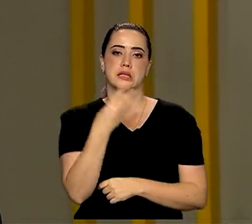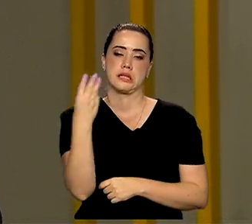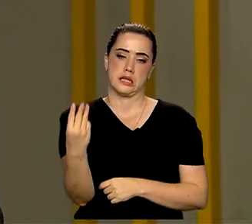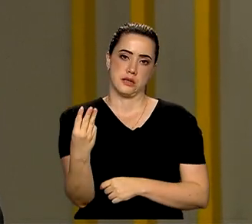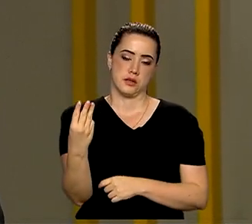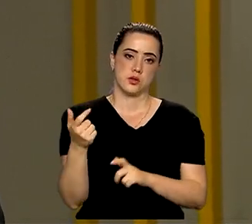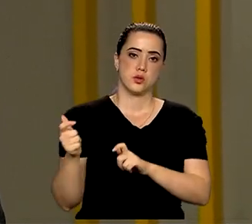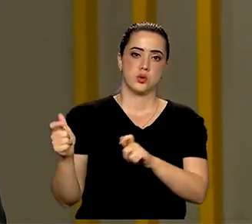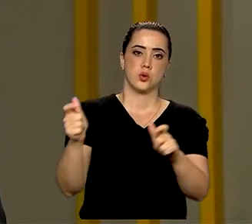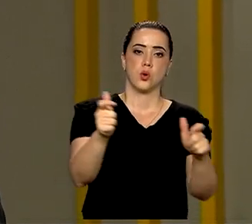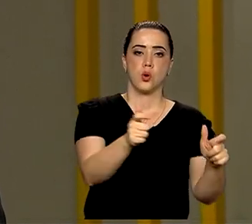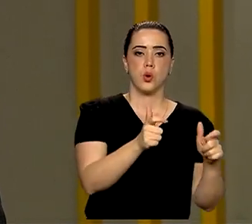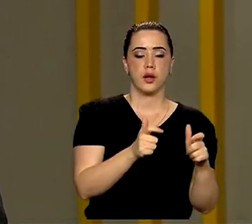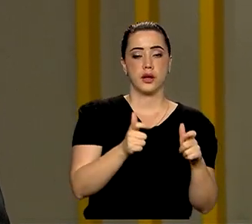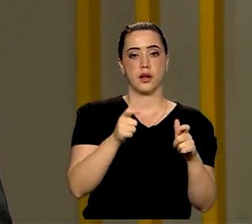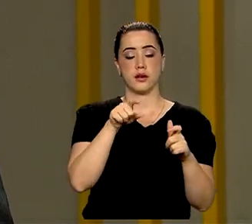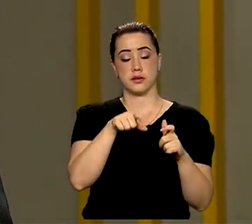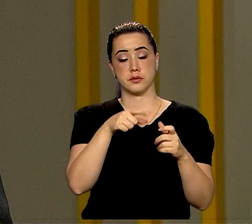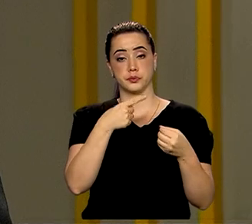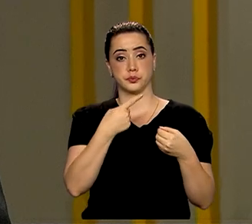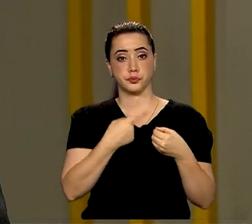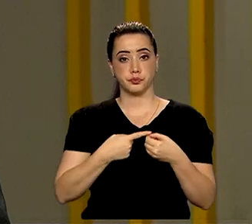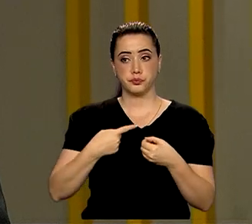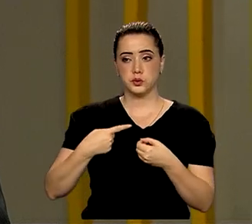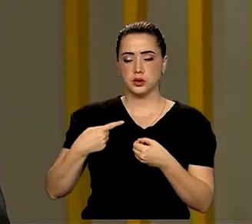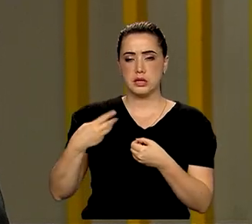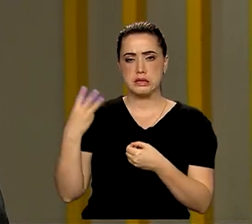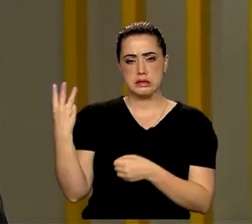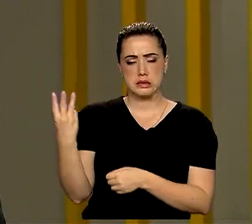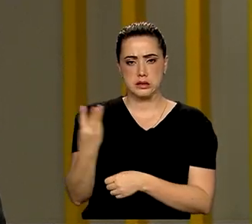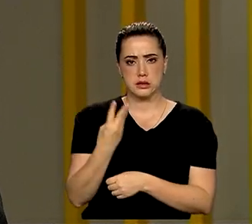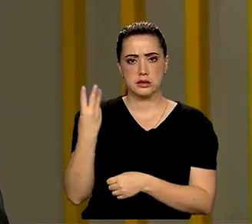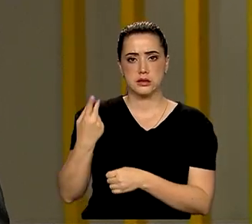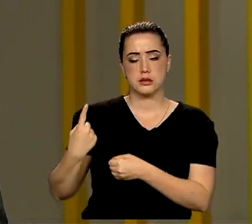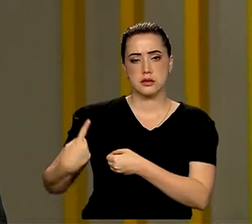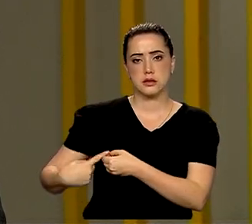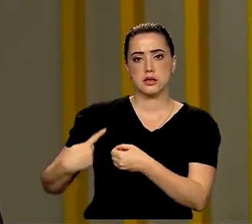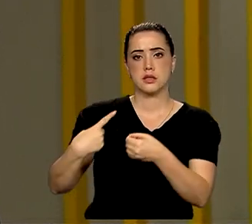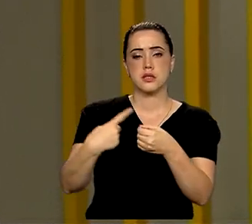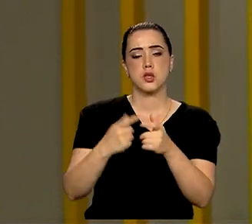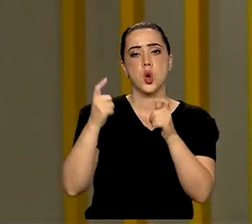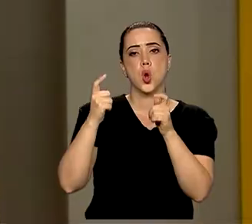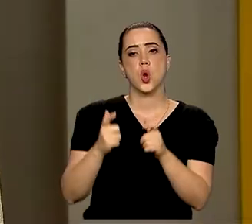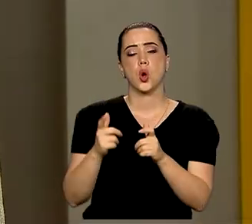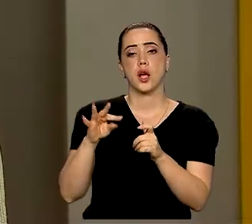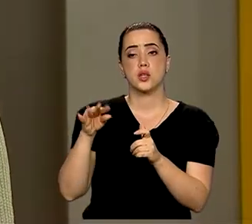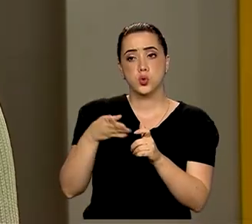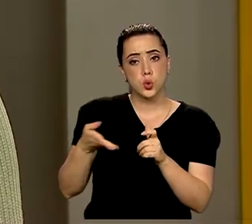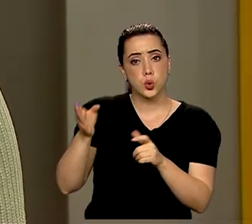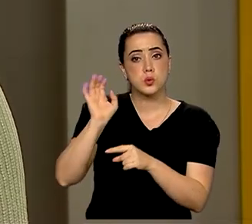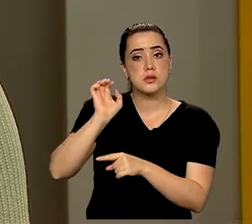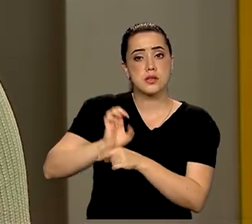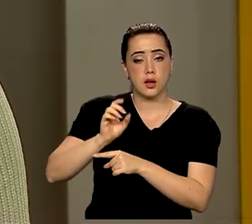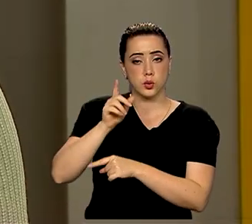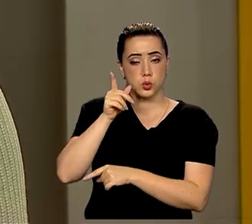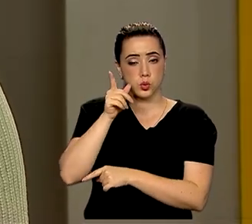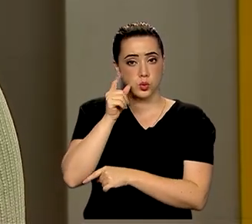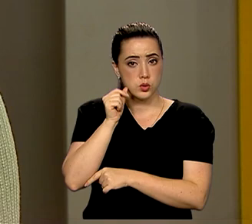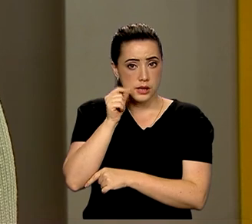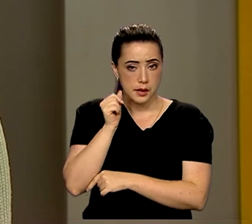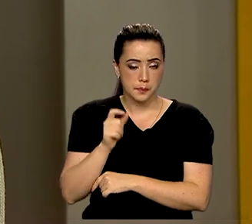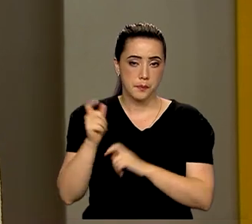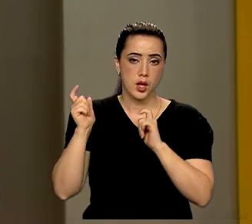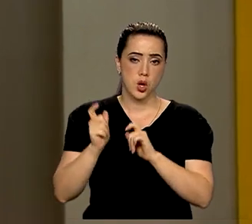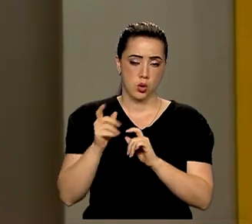nos municípios de São Benedito, Limoeiro do Norte e Itapipoca, no interior do Ceará. E quando essas unidades